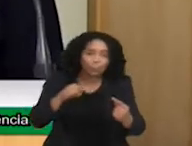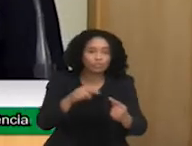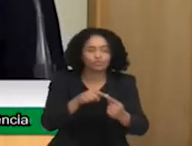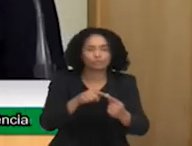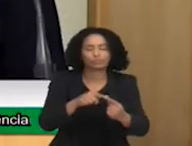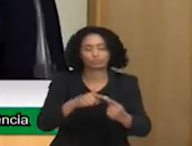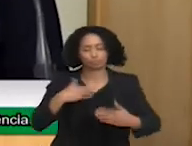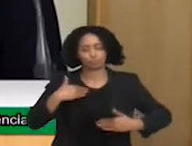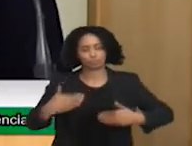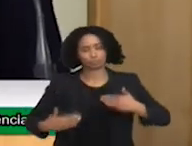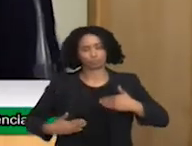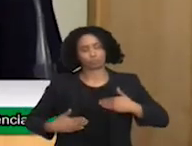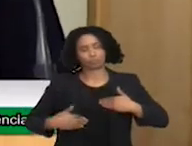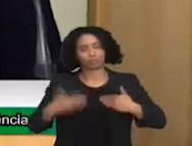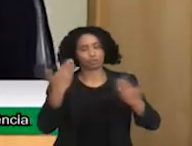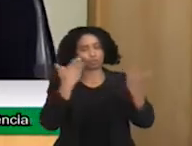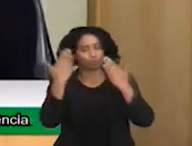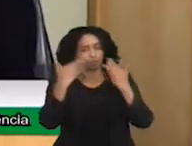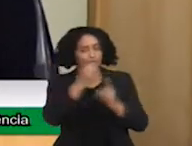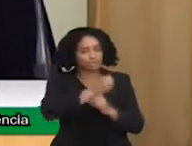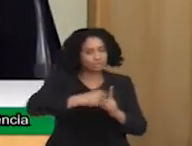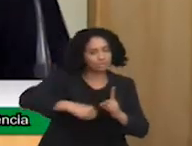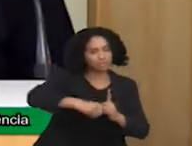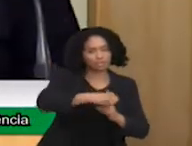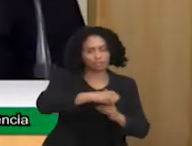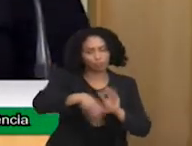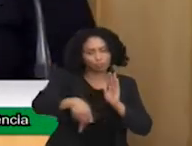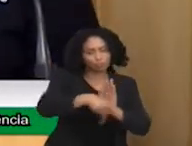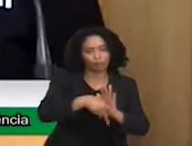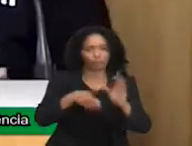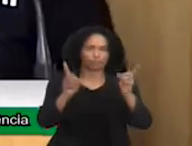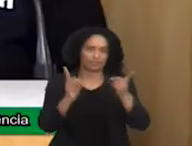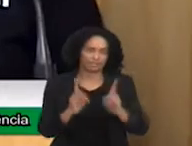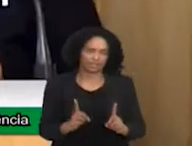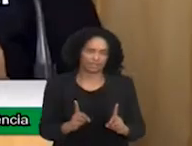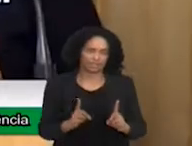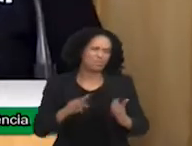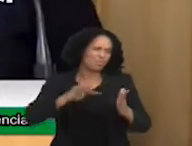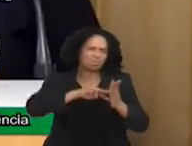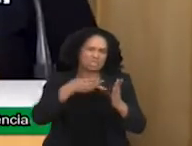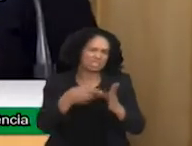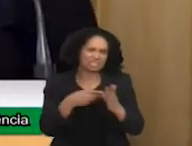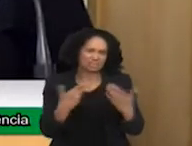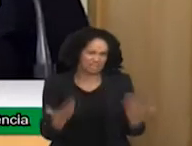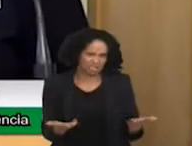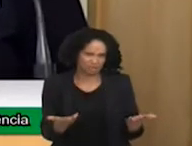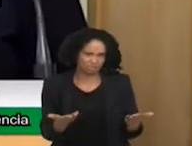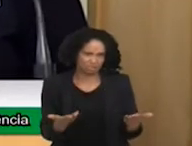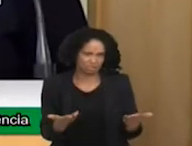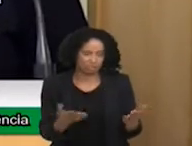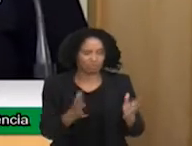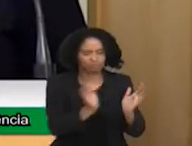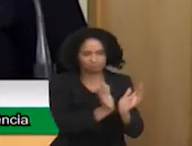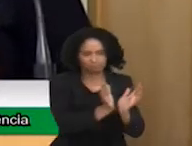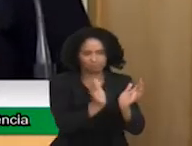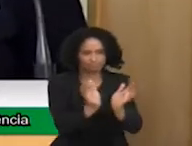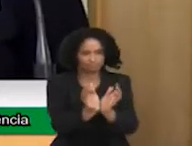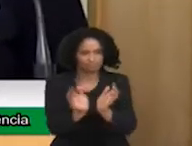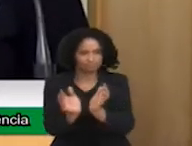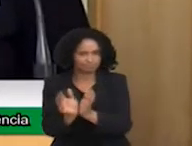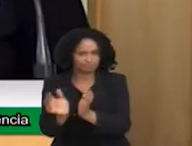deficiência. E o que é isso? É um sistema que eu tenho equipes multiprofissionais,